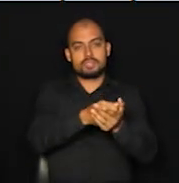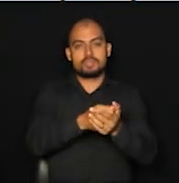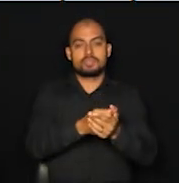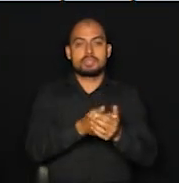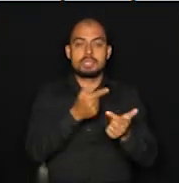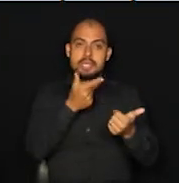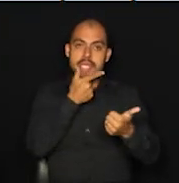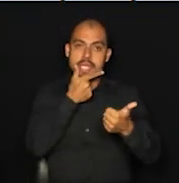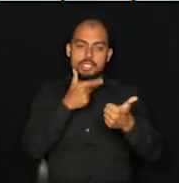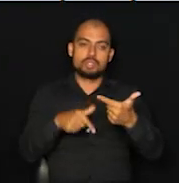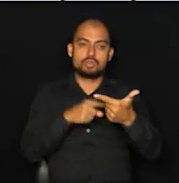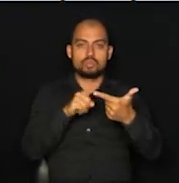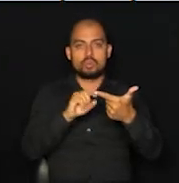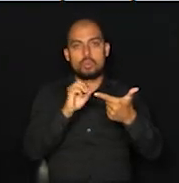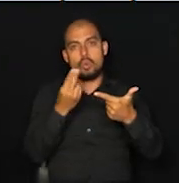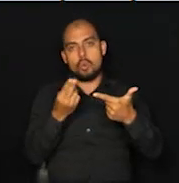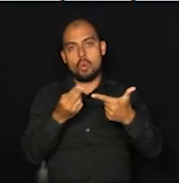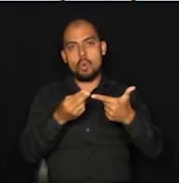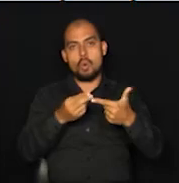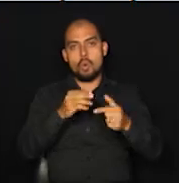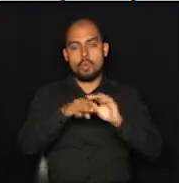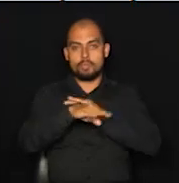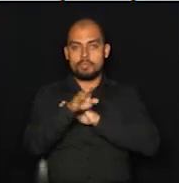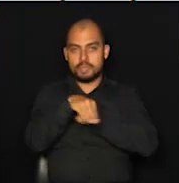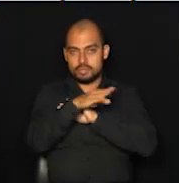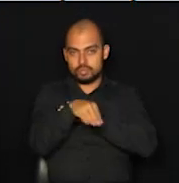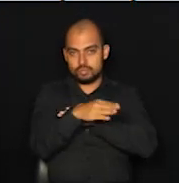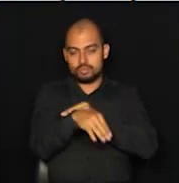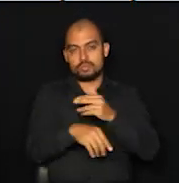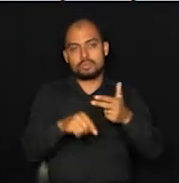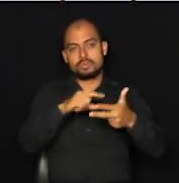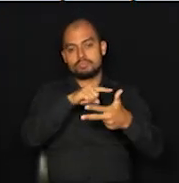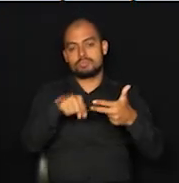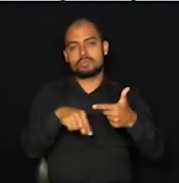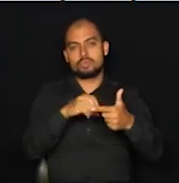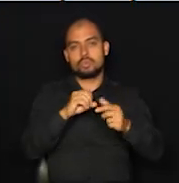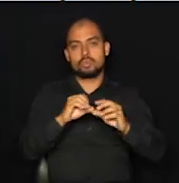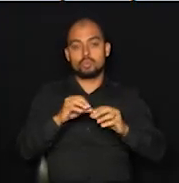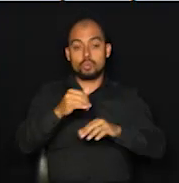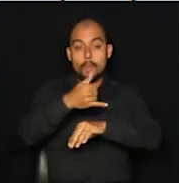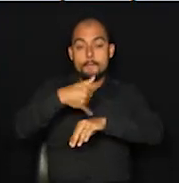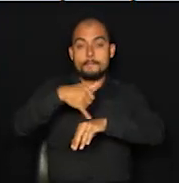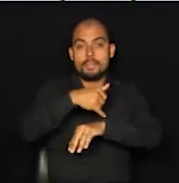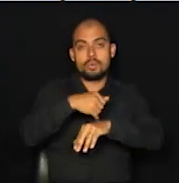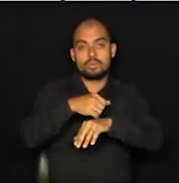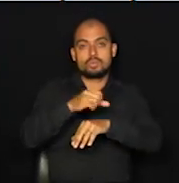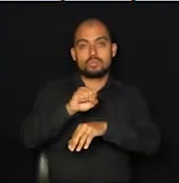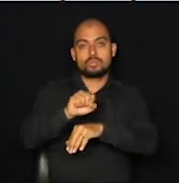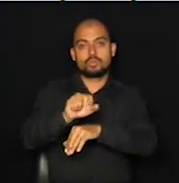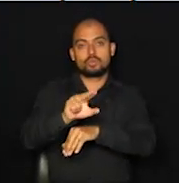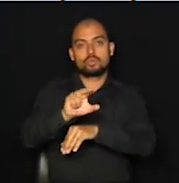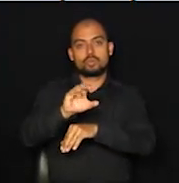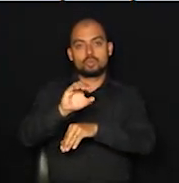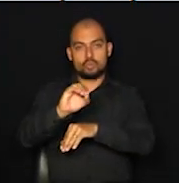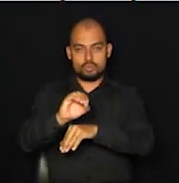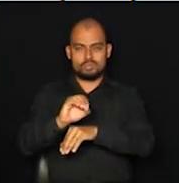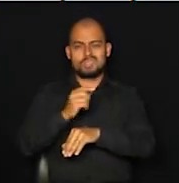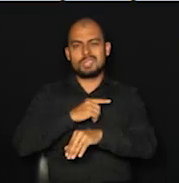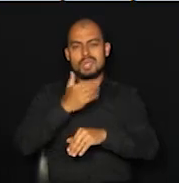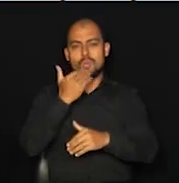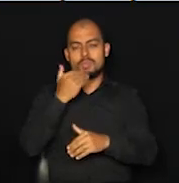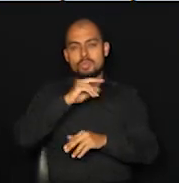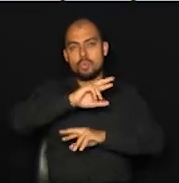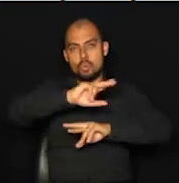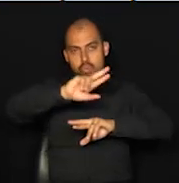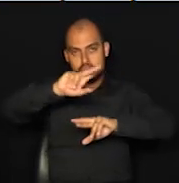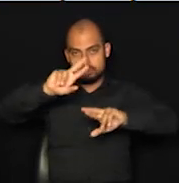queijo e presunto, ou somente queijo, ambas com molho ao sugo. E tem também outros alimentos aí para